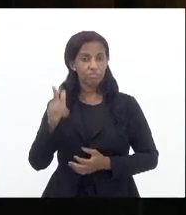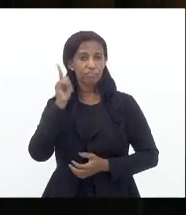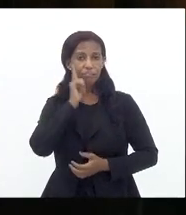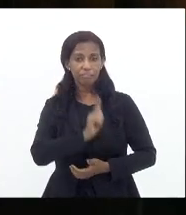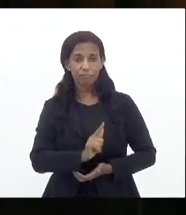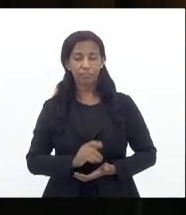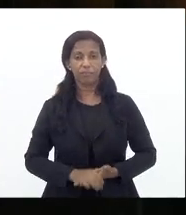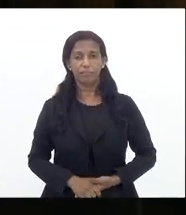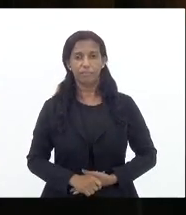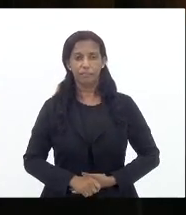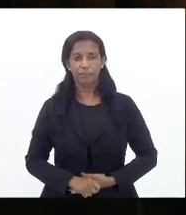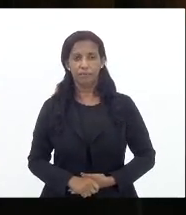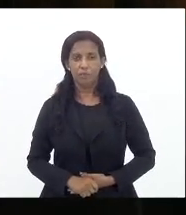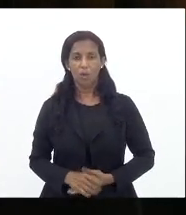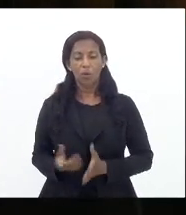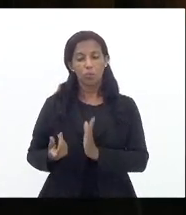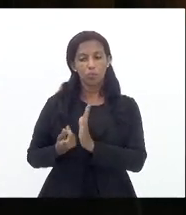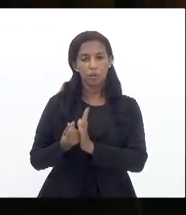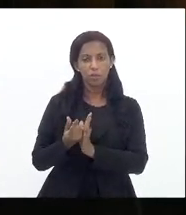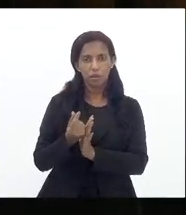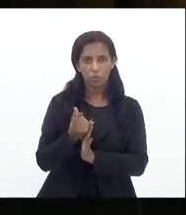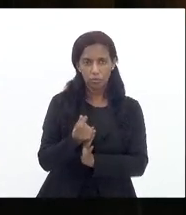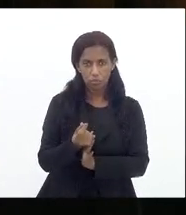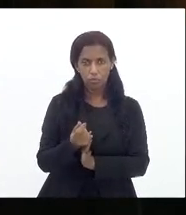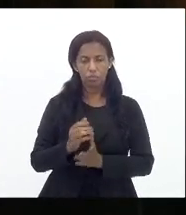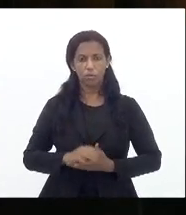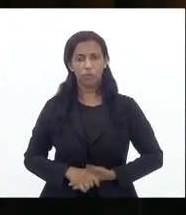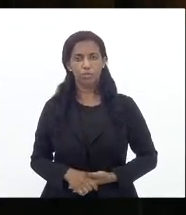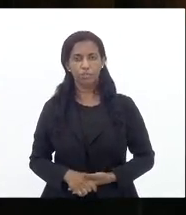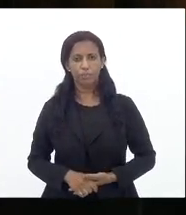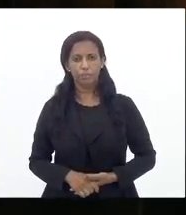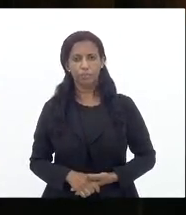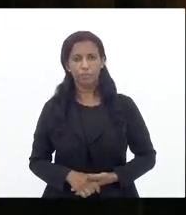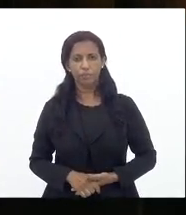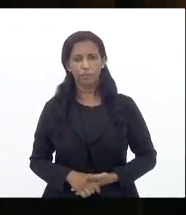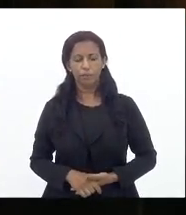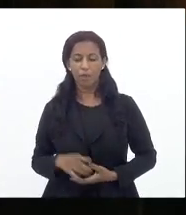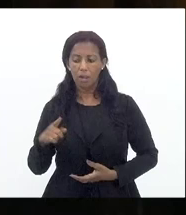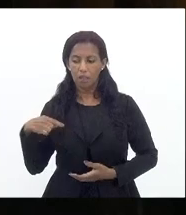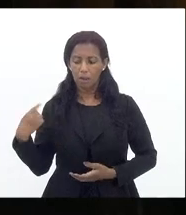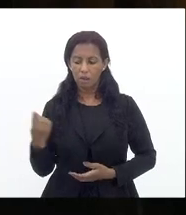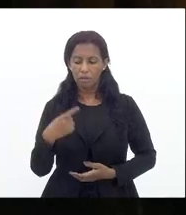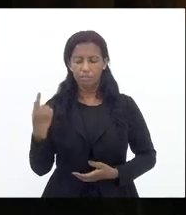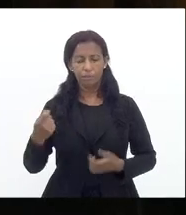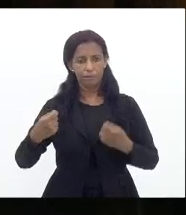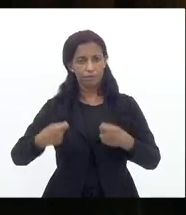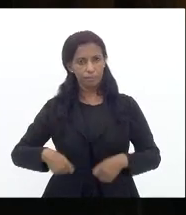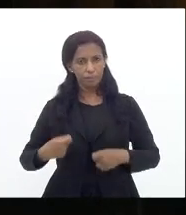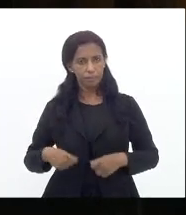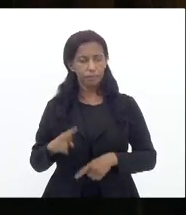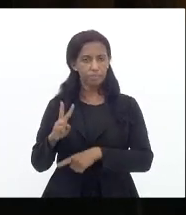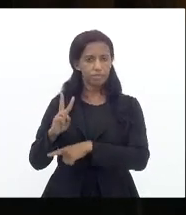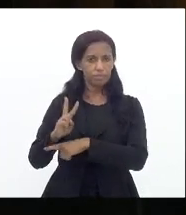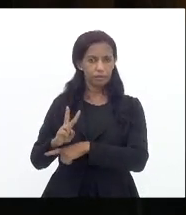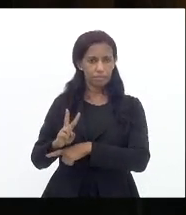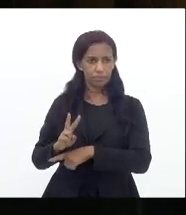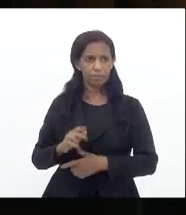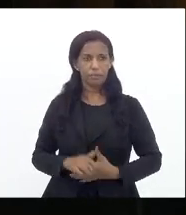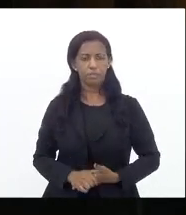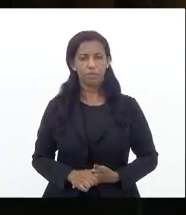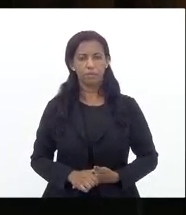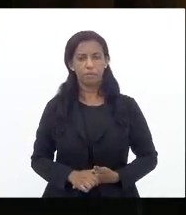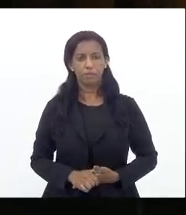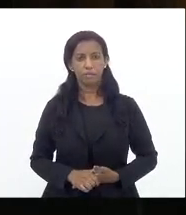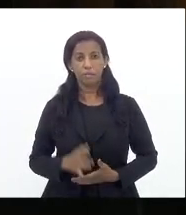não é? os seus lucros obter os seus lucros e nós precisamos proteger a